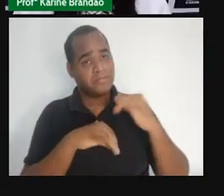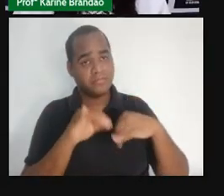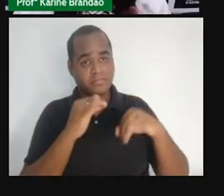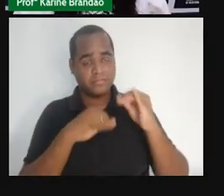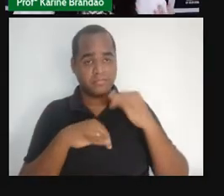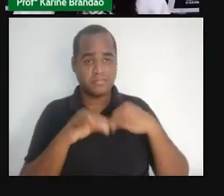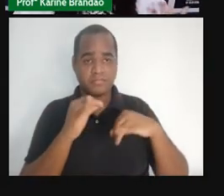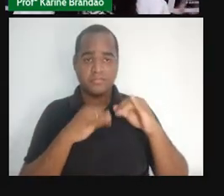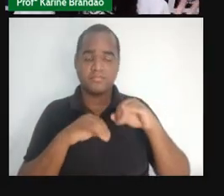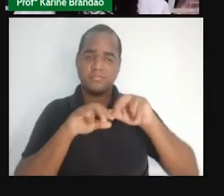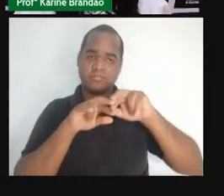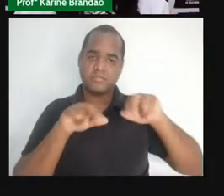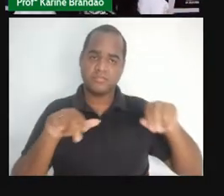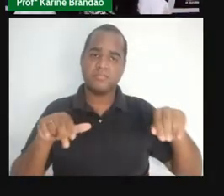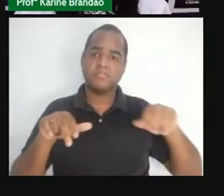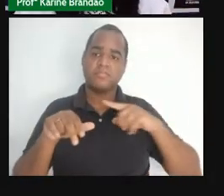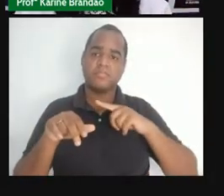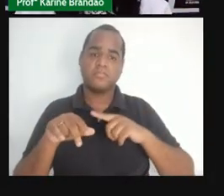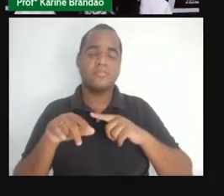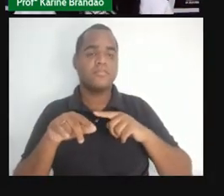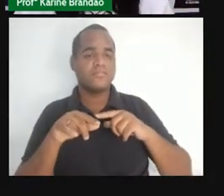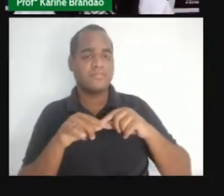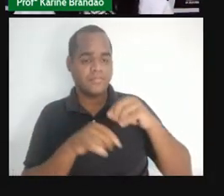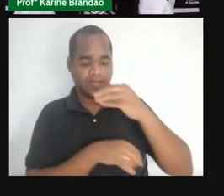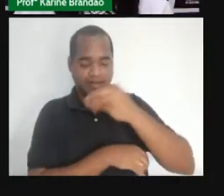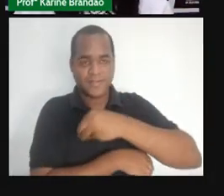né? Se a gente pensa, por exemplo, da acetona, né?